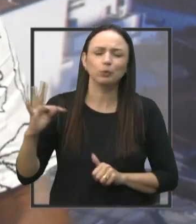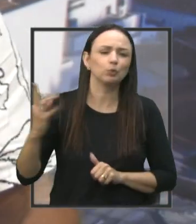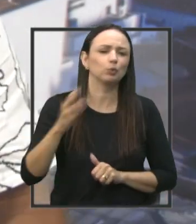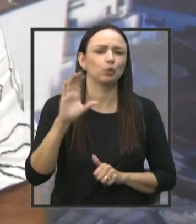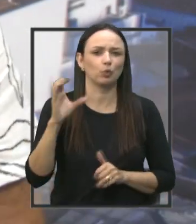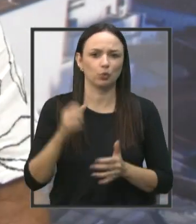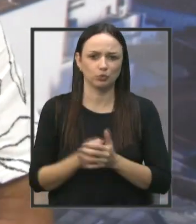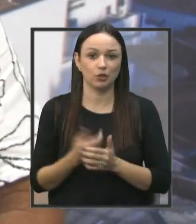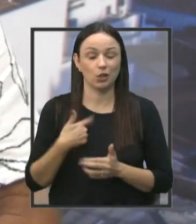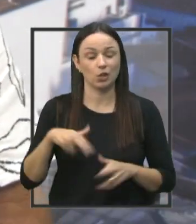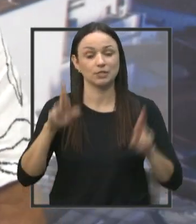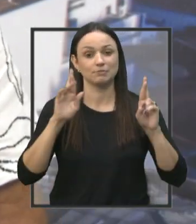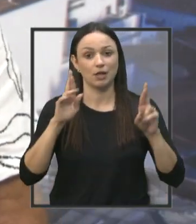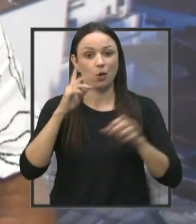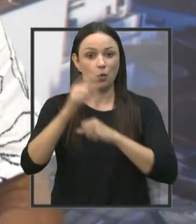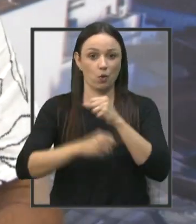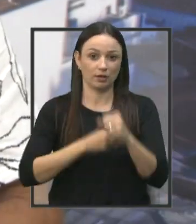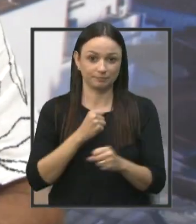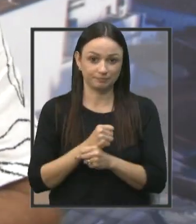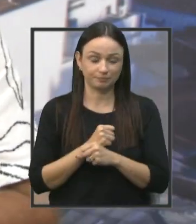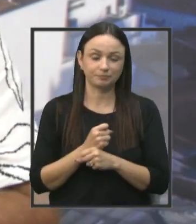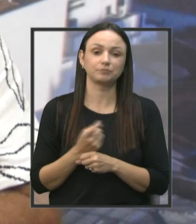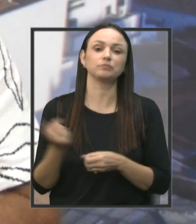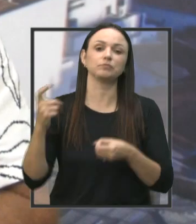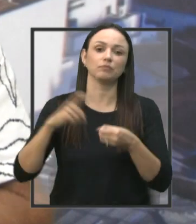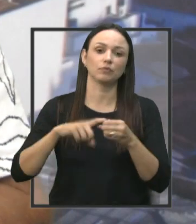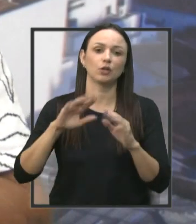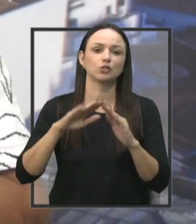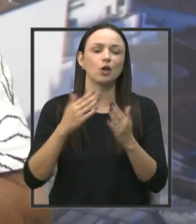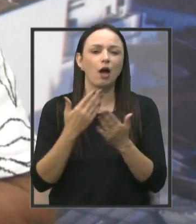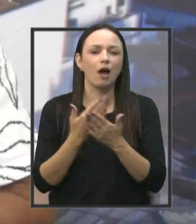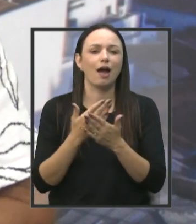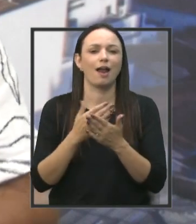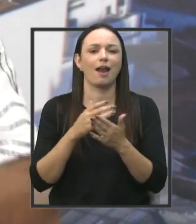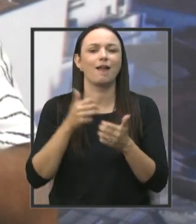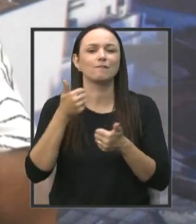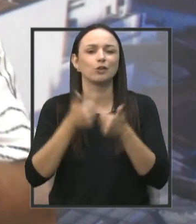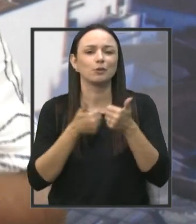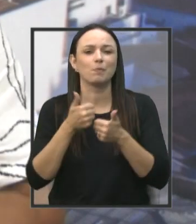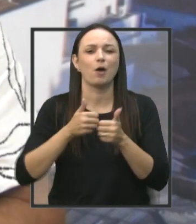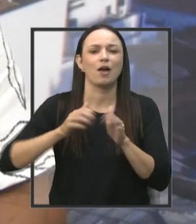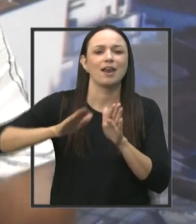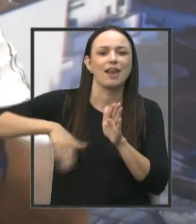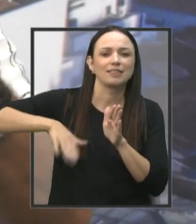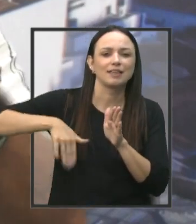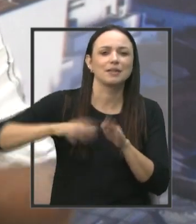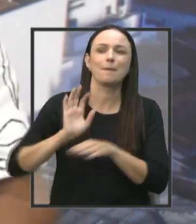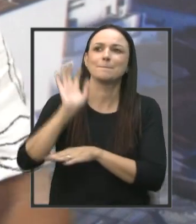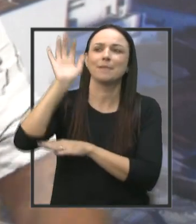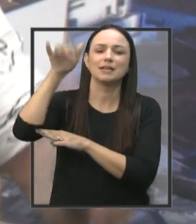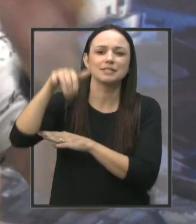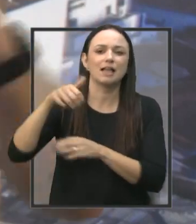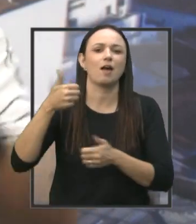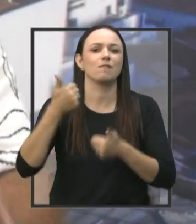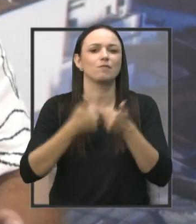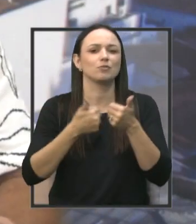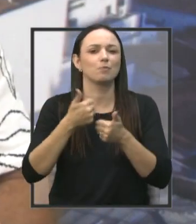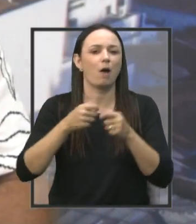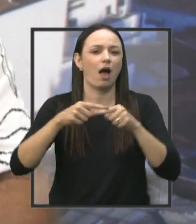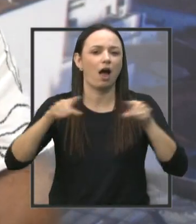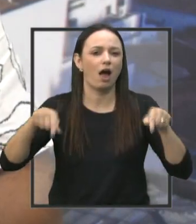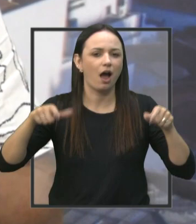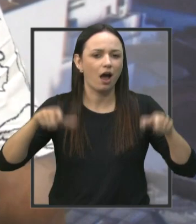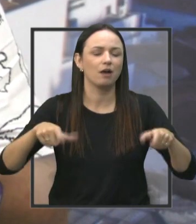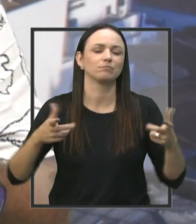e a nossa esperança é que o ano que vem a gente retorne com as escolinhas de futebol, de natação, de basquete, no futebol de campo, enfim,